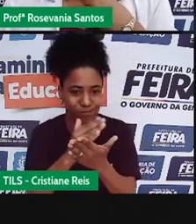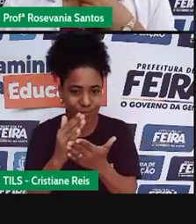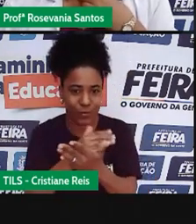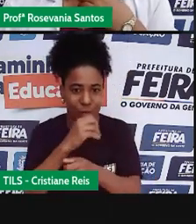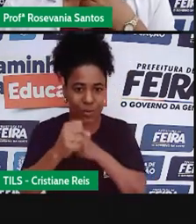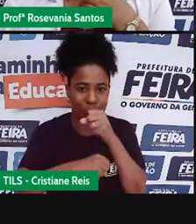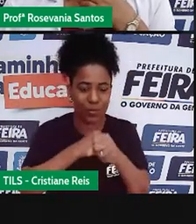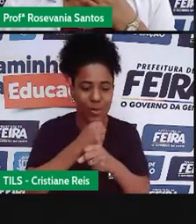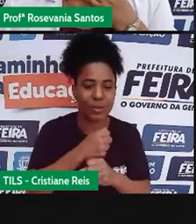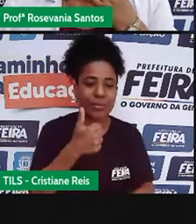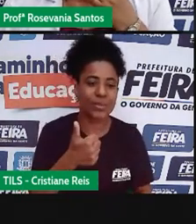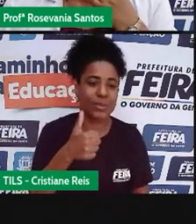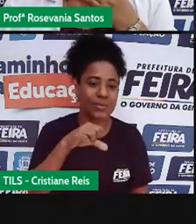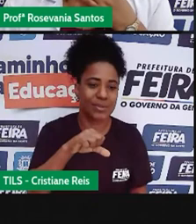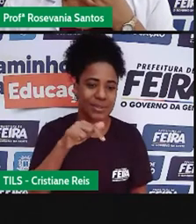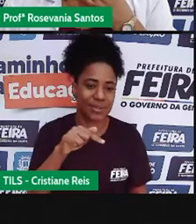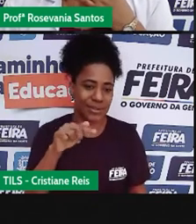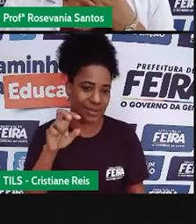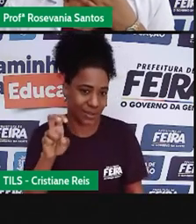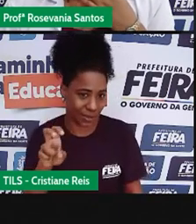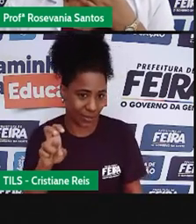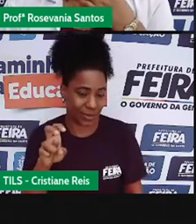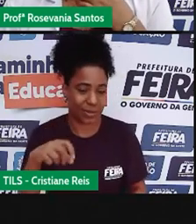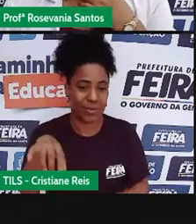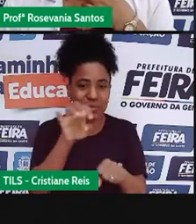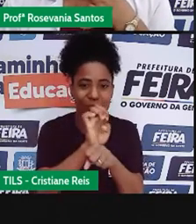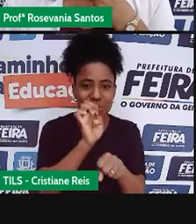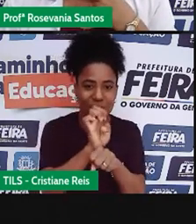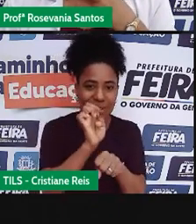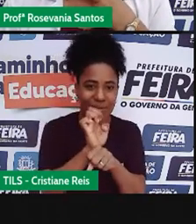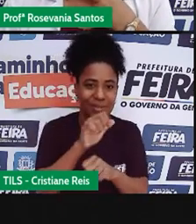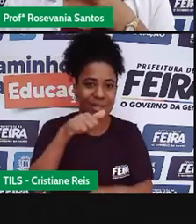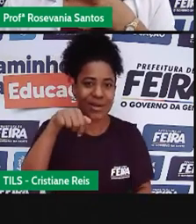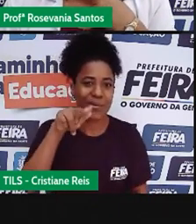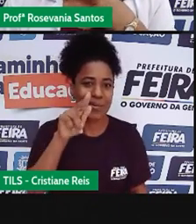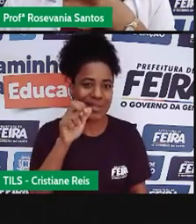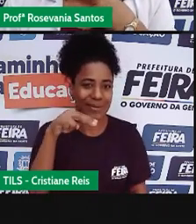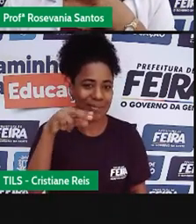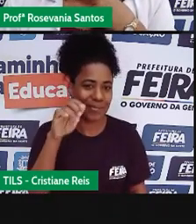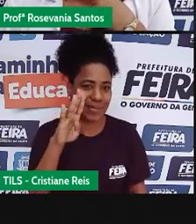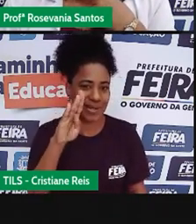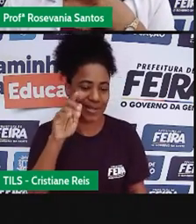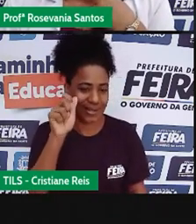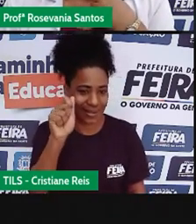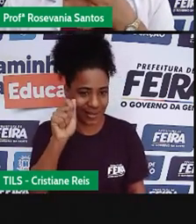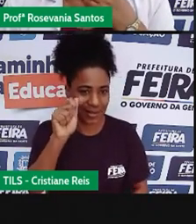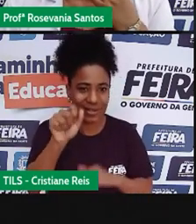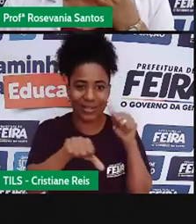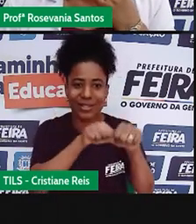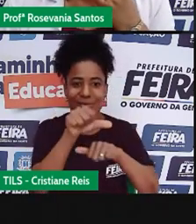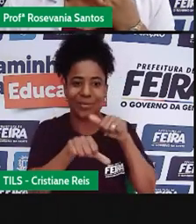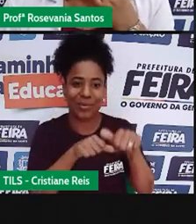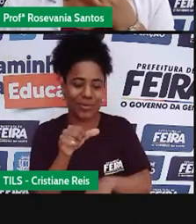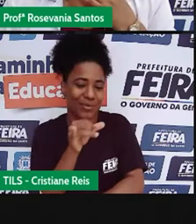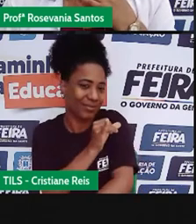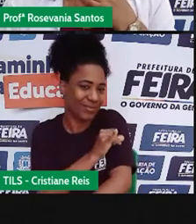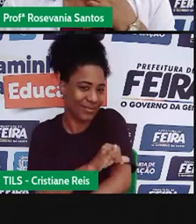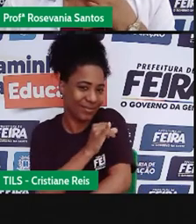1975, o estado da Guanabara foi transformado, né, no município de Rio de Janeiro, que era separado, né,